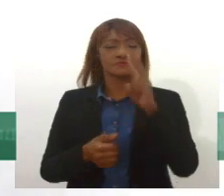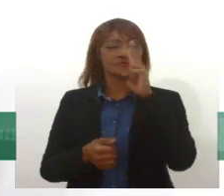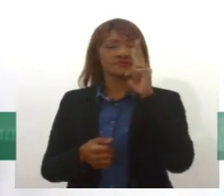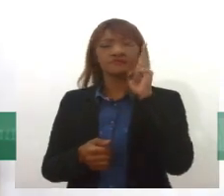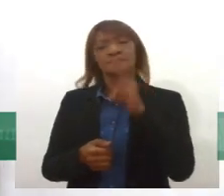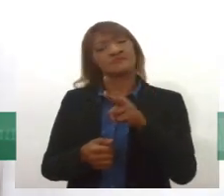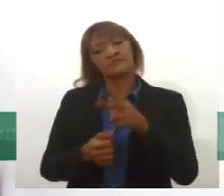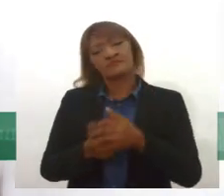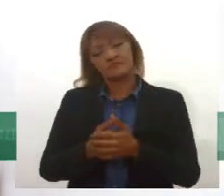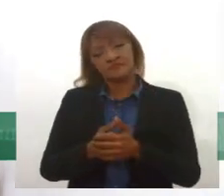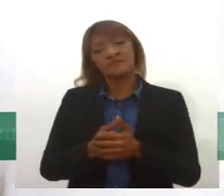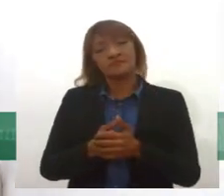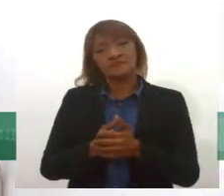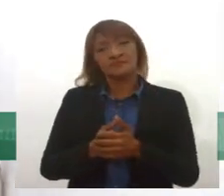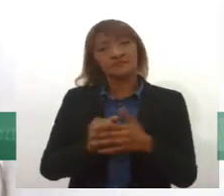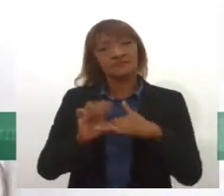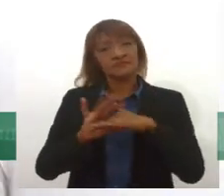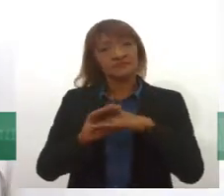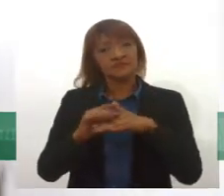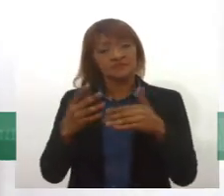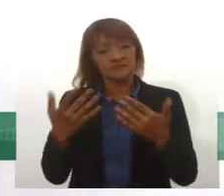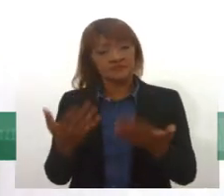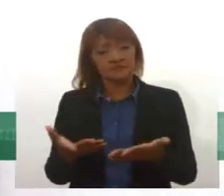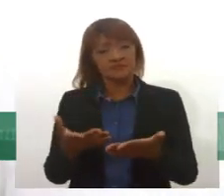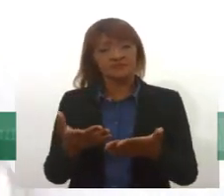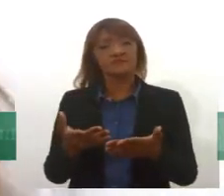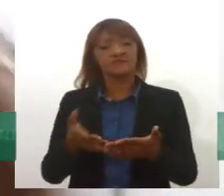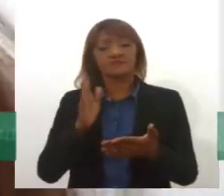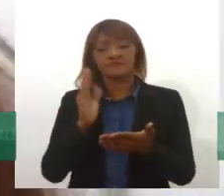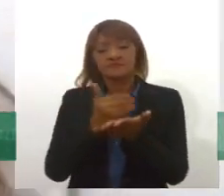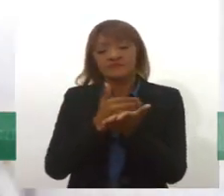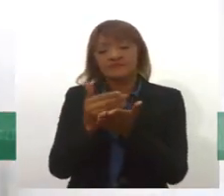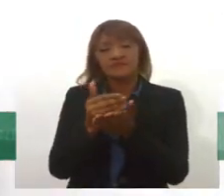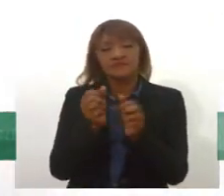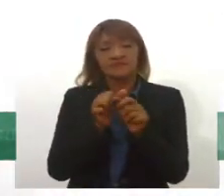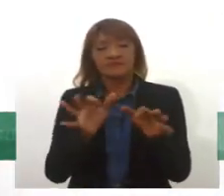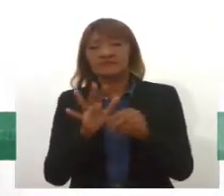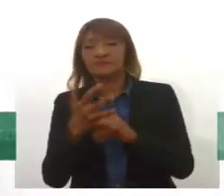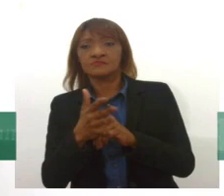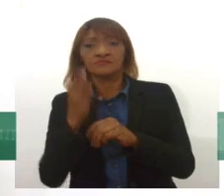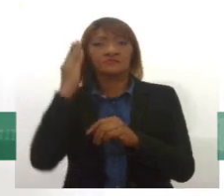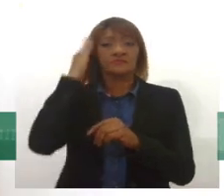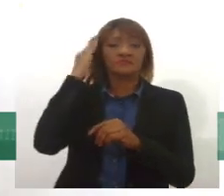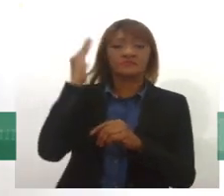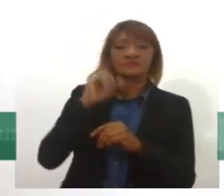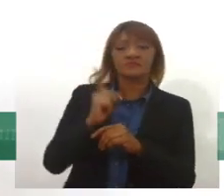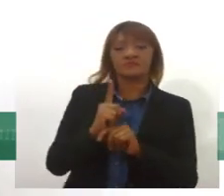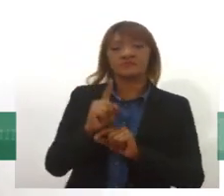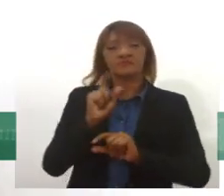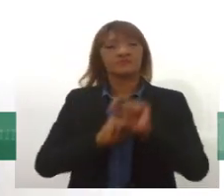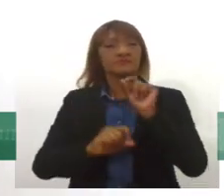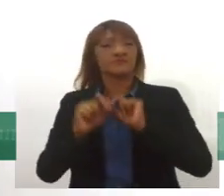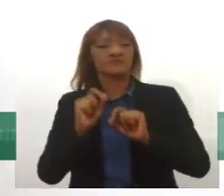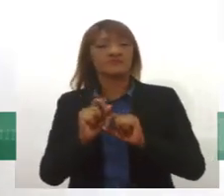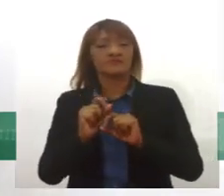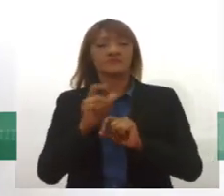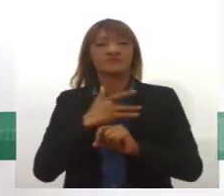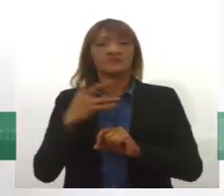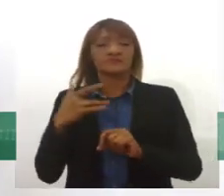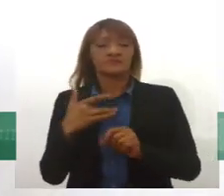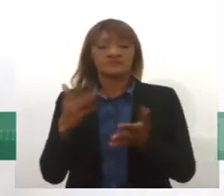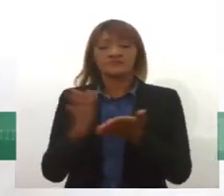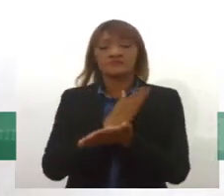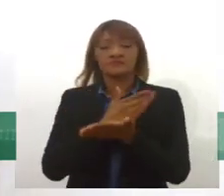nos serviços de saúde mental, né? Logo no início da pandemia, quando não se sabia muito bem como é que seria o cenário de saúde, alguns